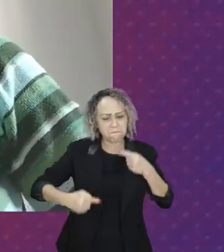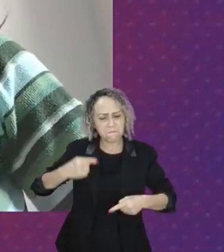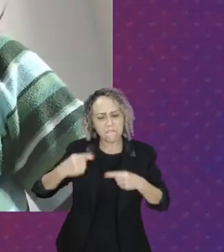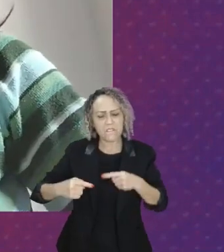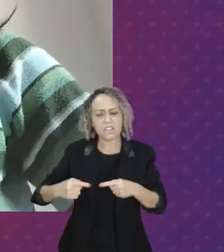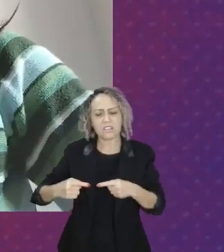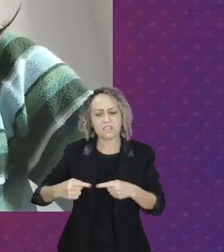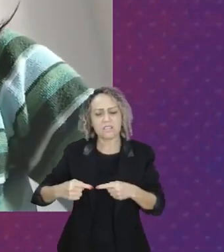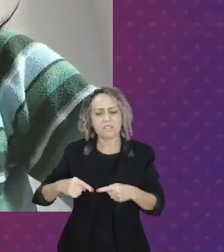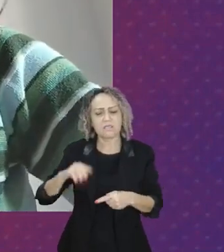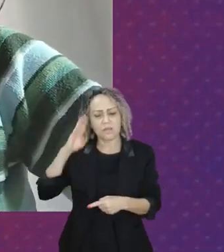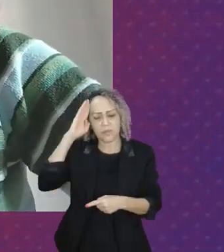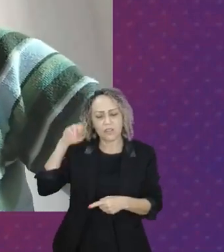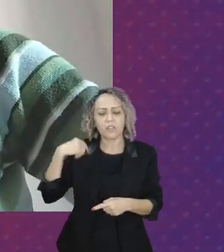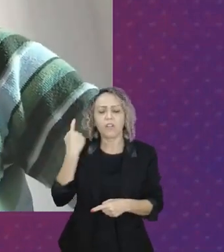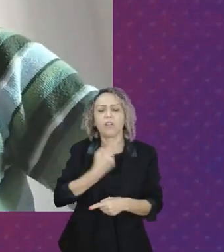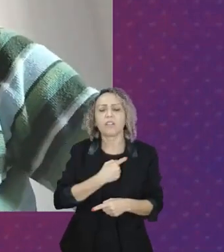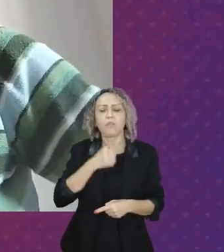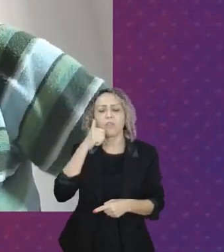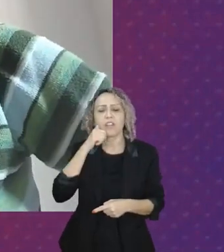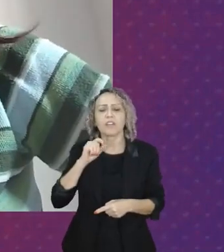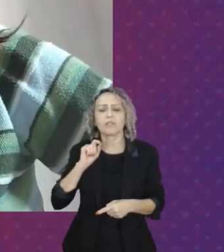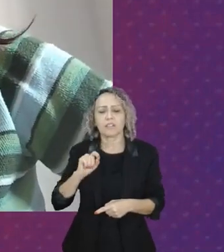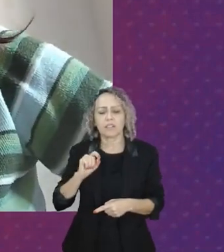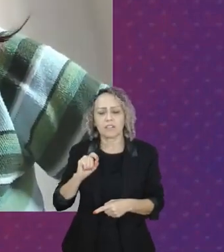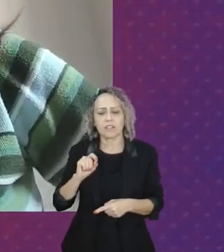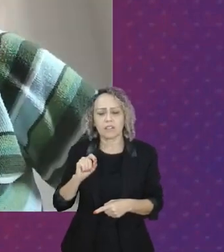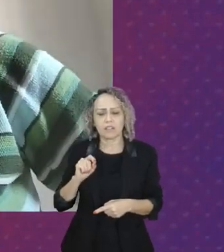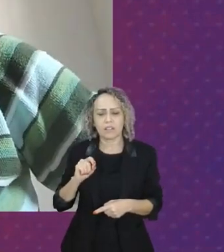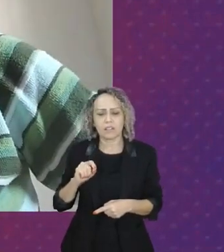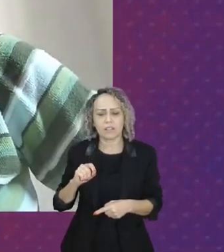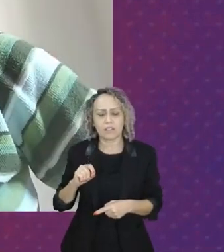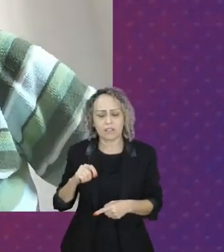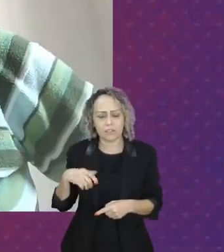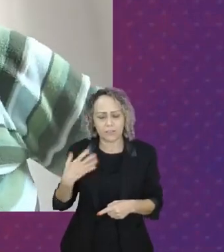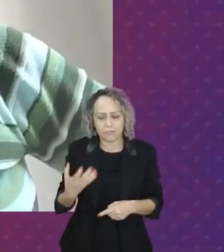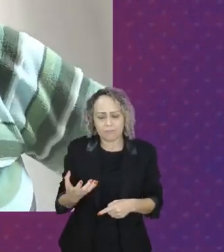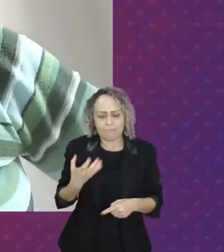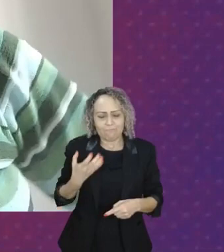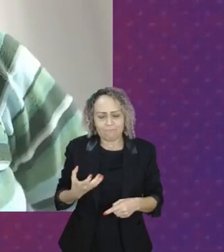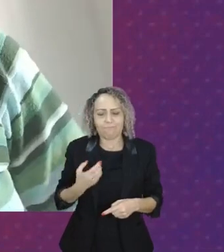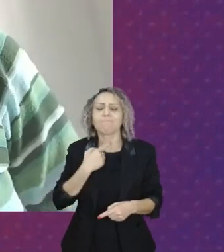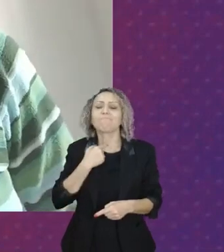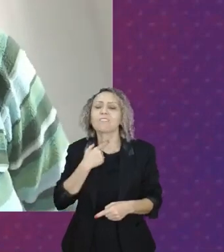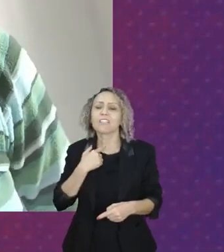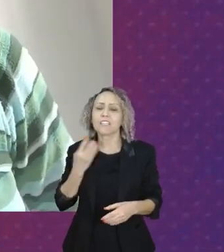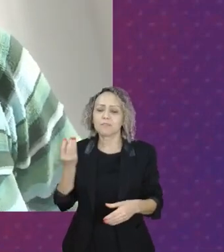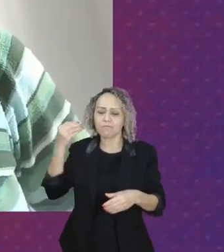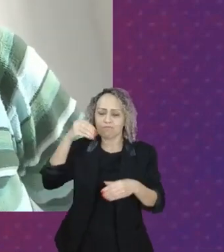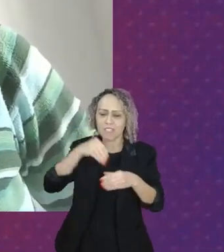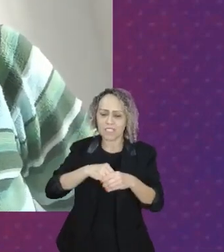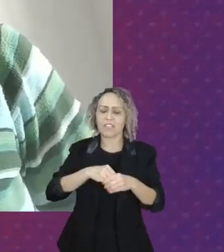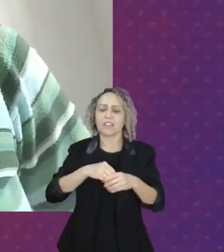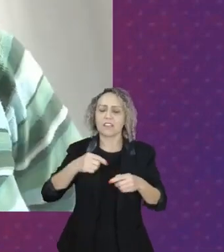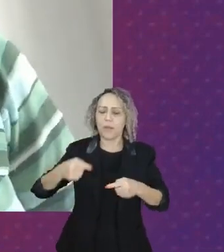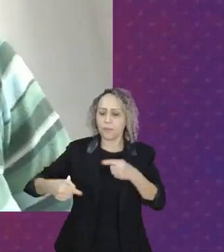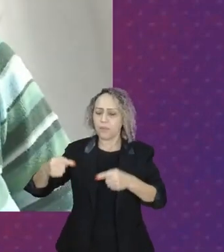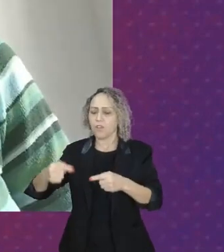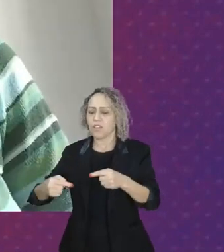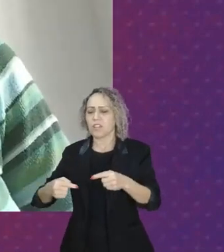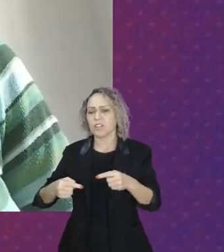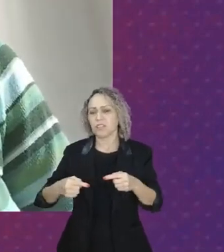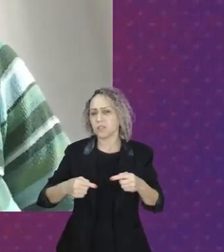nós mulheres, as mulheres que pretendem entrar no poder público, nos espaços legislativos